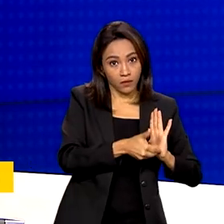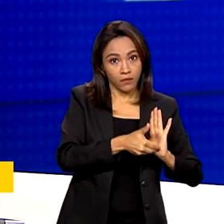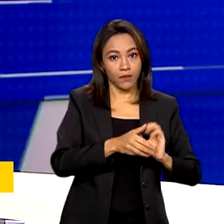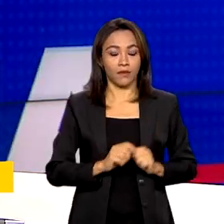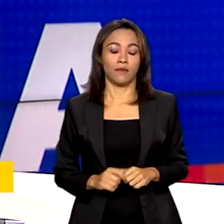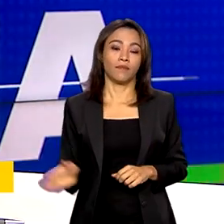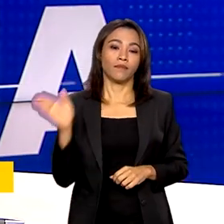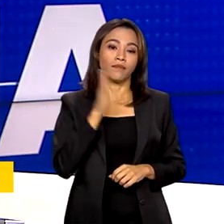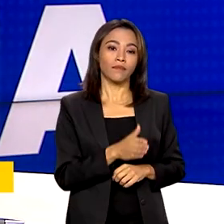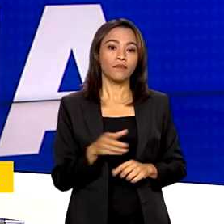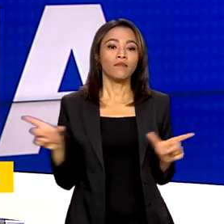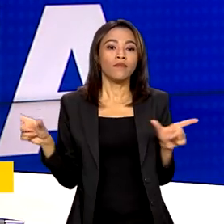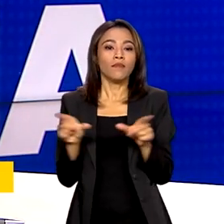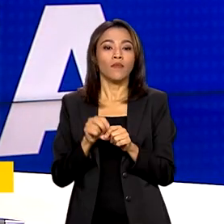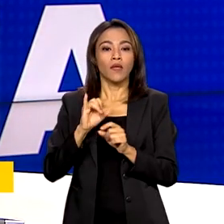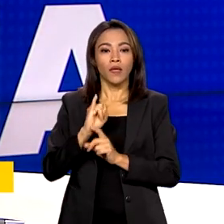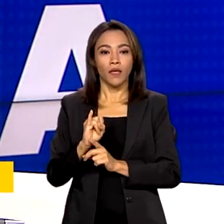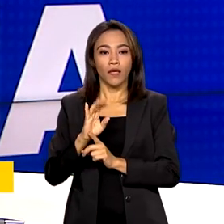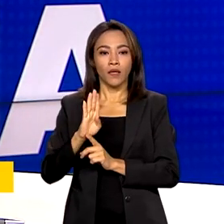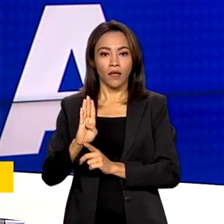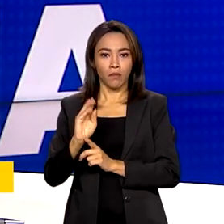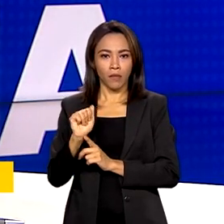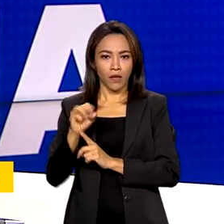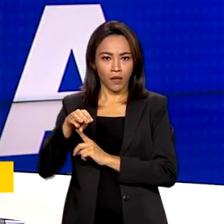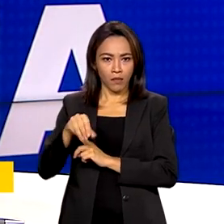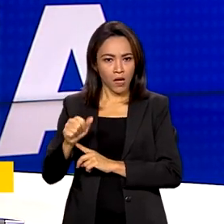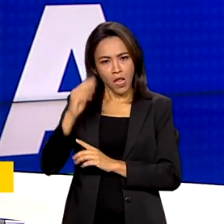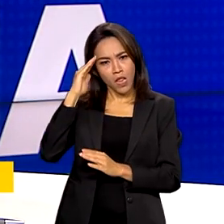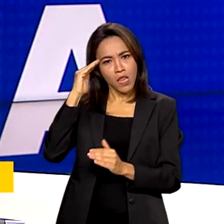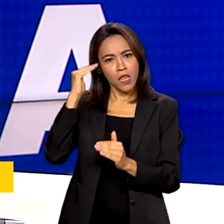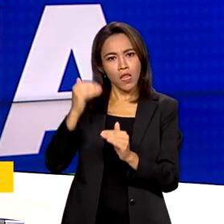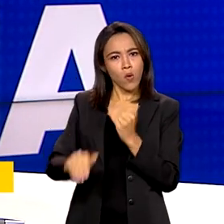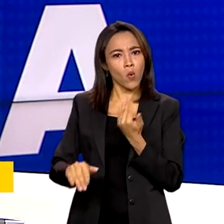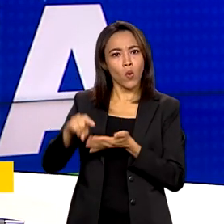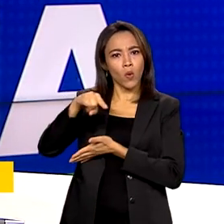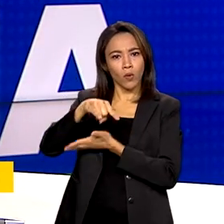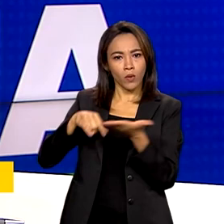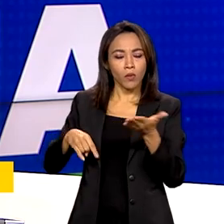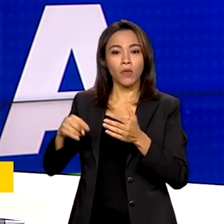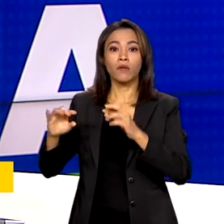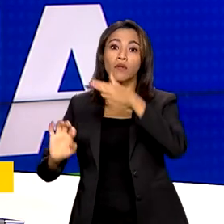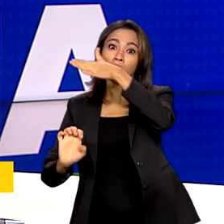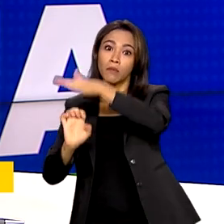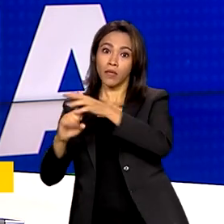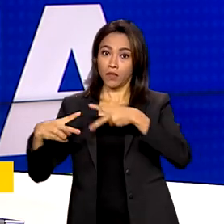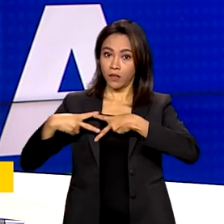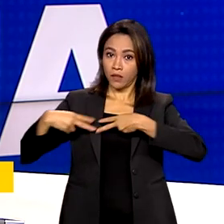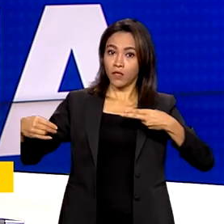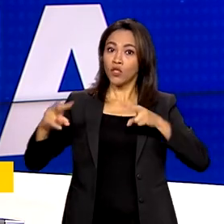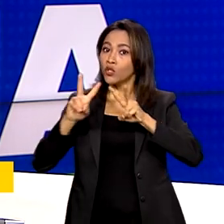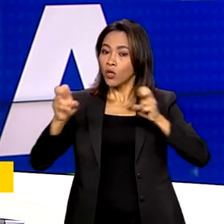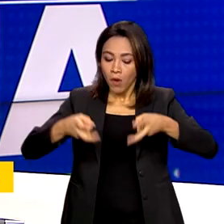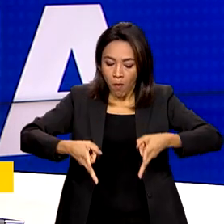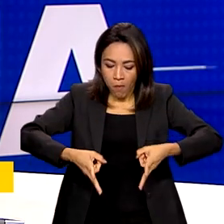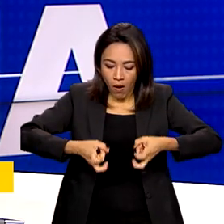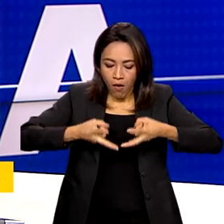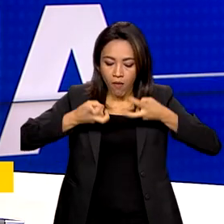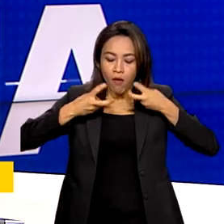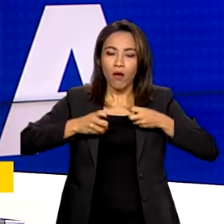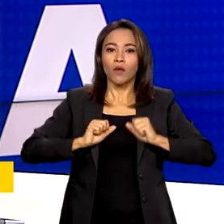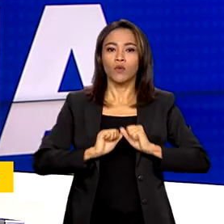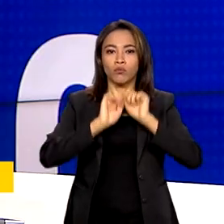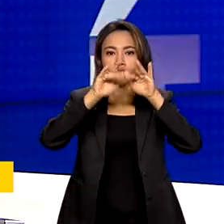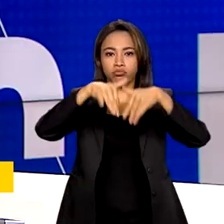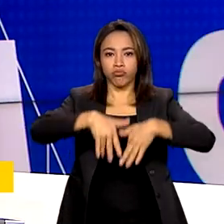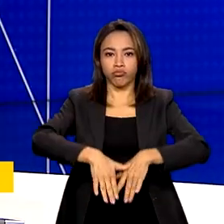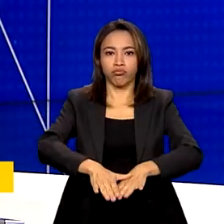O Ibama negou a licença da Petrobras para explorar petróleo na foz do Rio Amazonas. A decisão foi comunicada pela ministra do